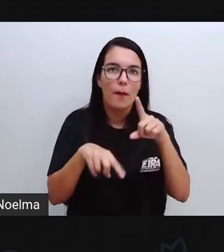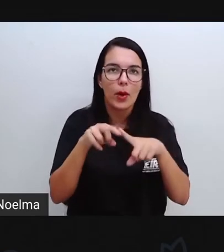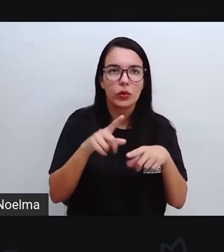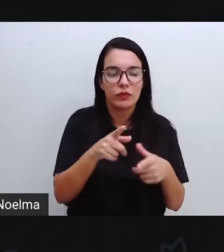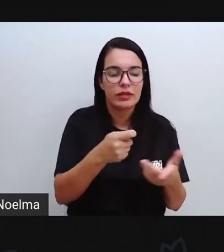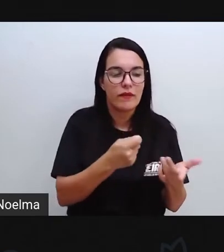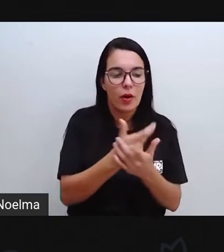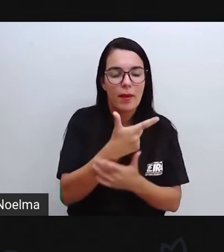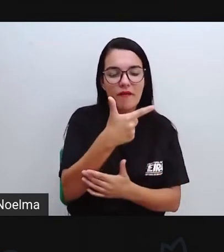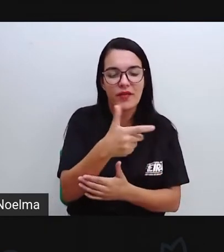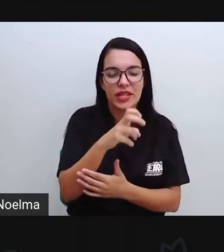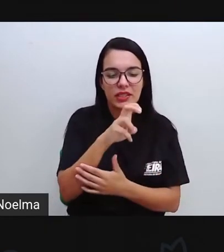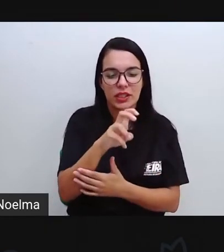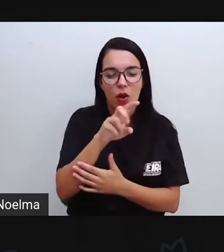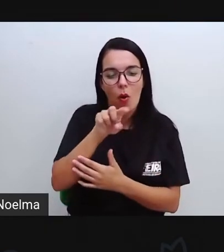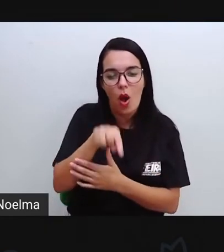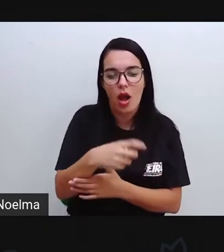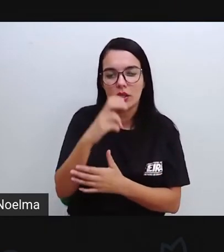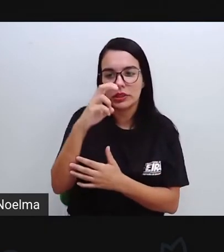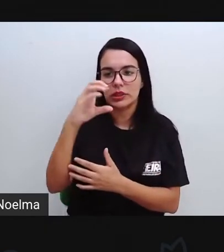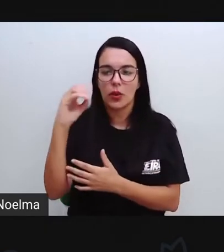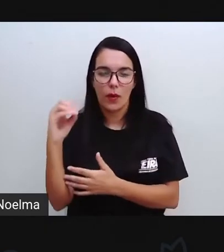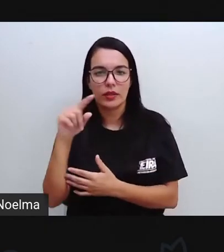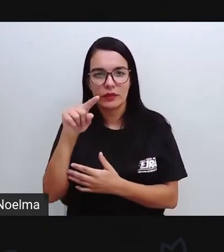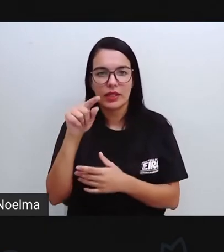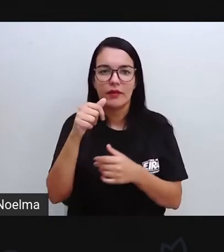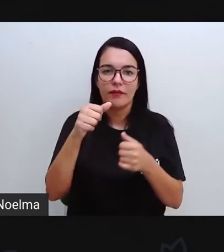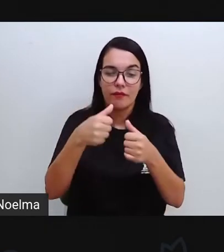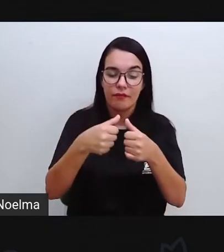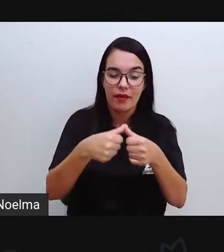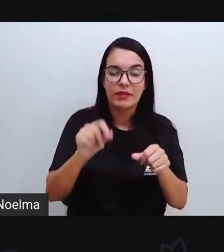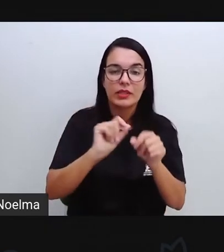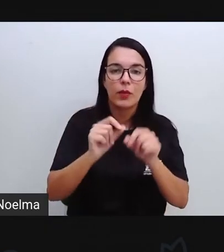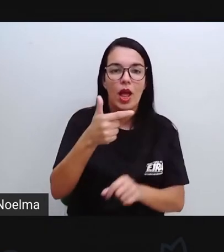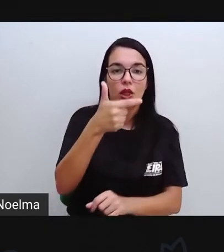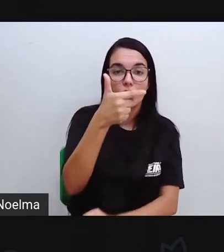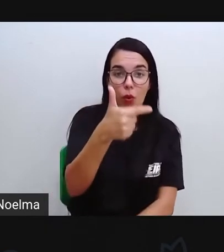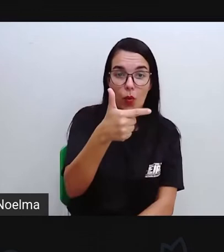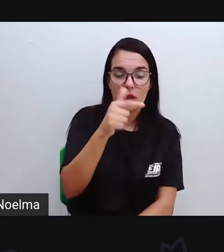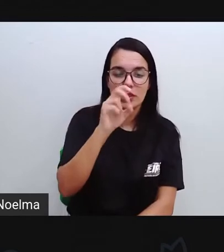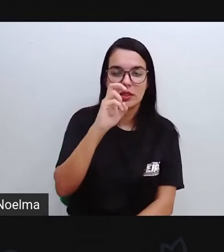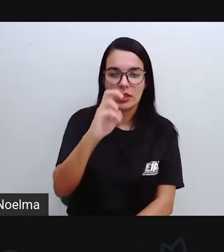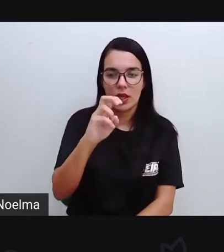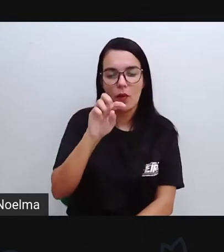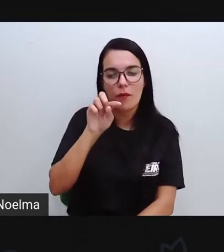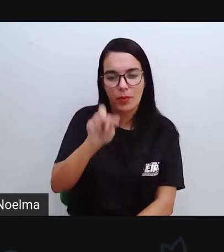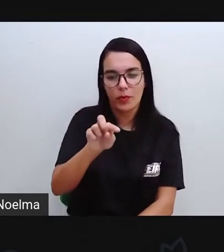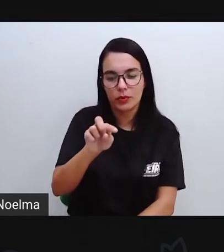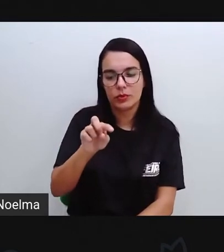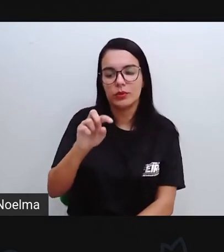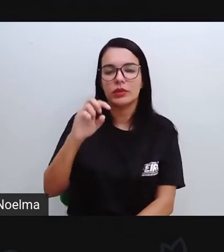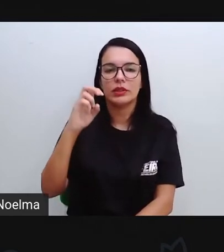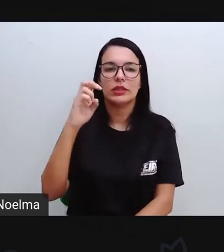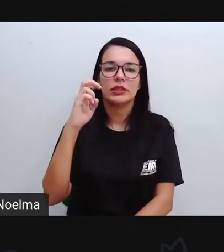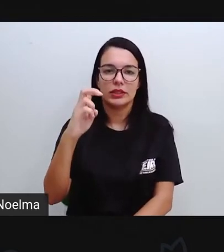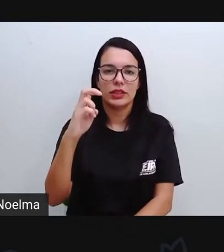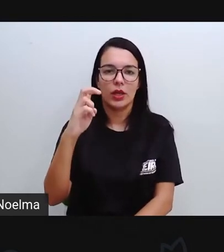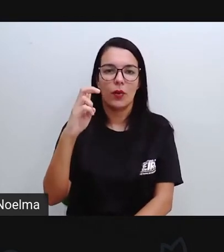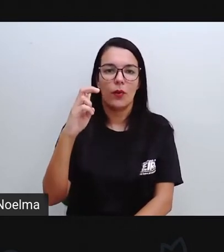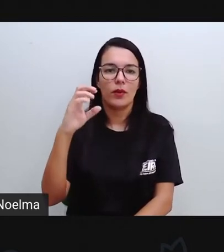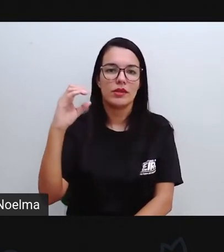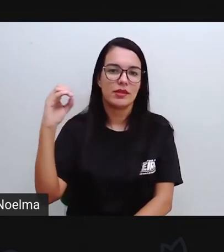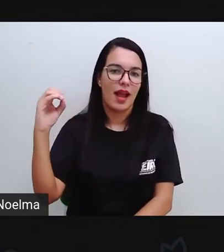,50. Então, eu vou teclar o quê? O 2, o 5, ponto, o 5, certo?